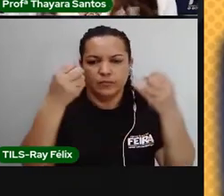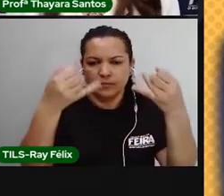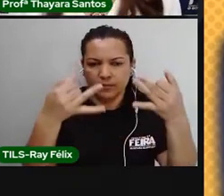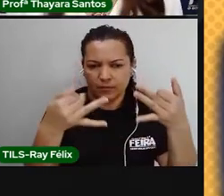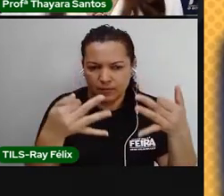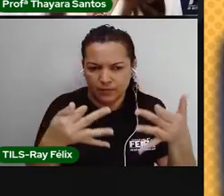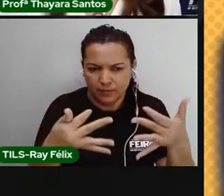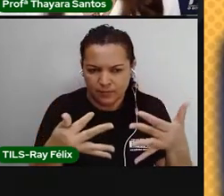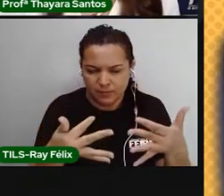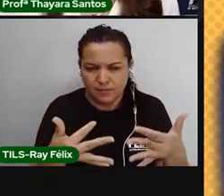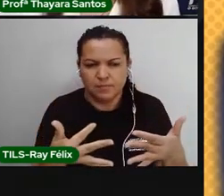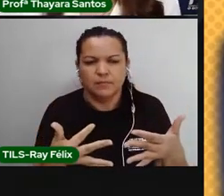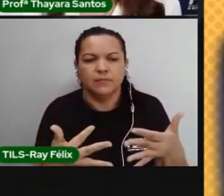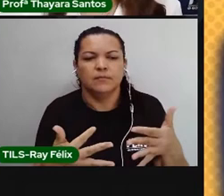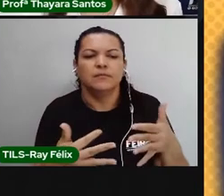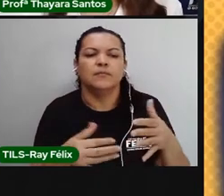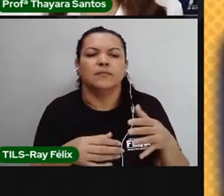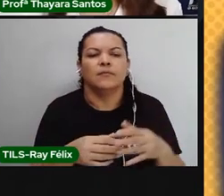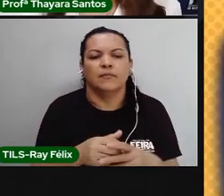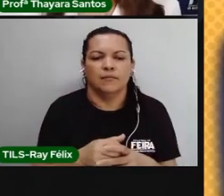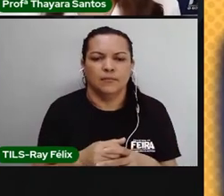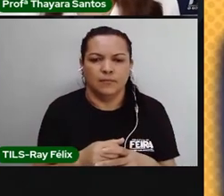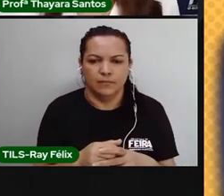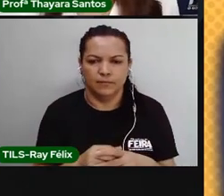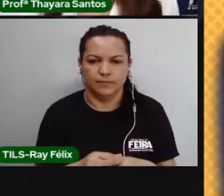de uma forma bem didática, tá? Vamos lá.